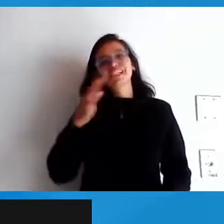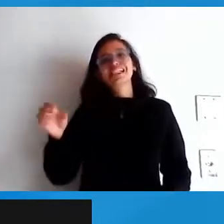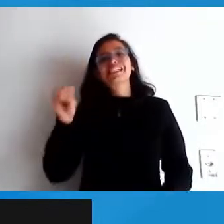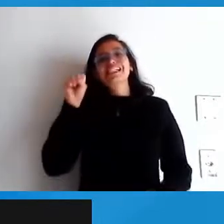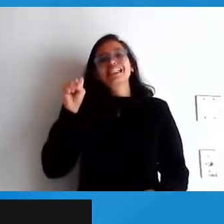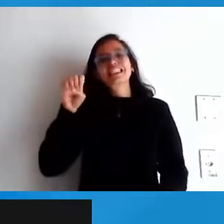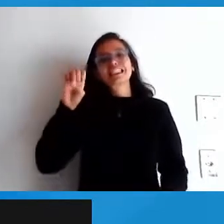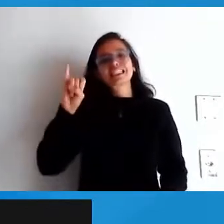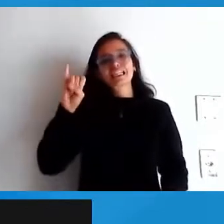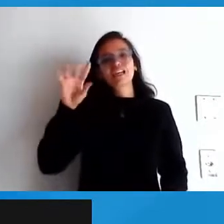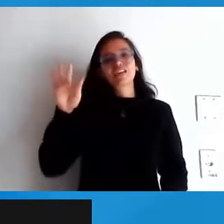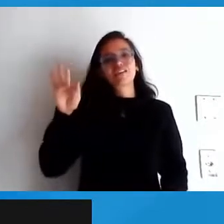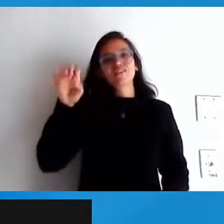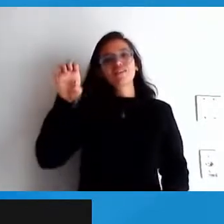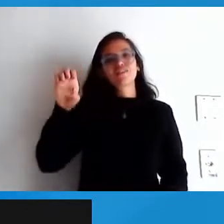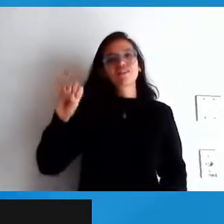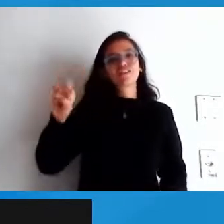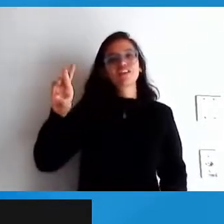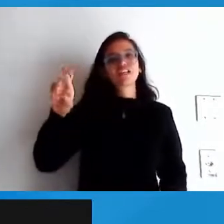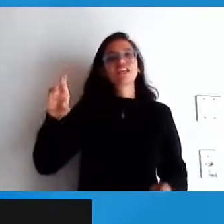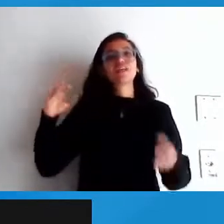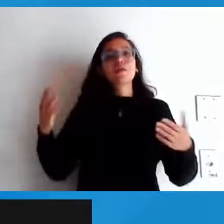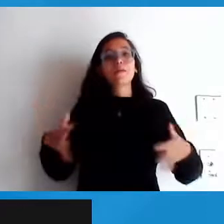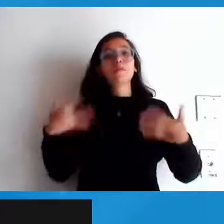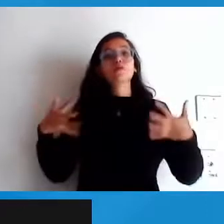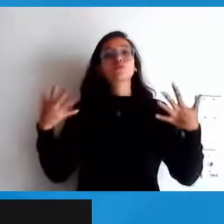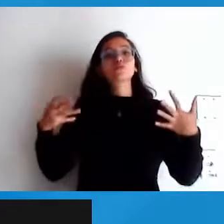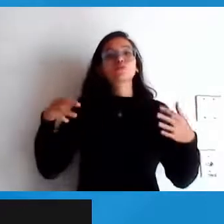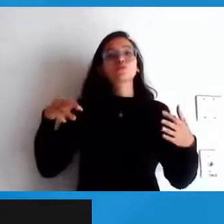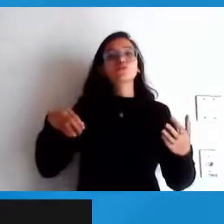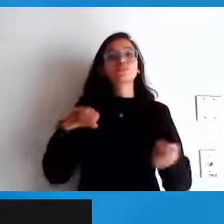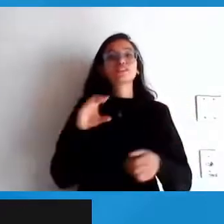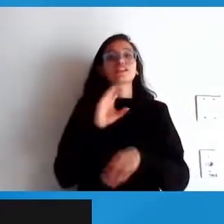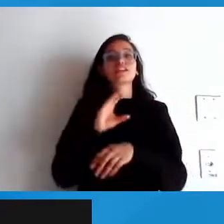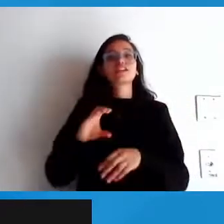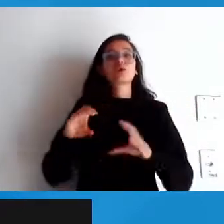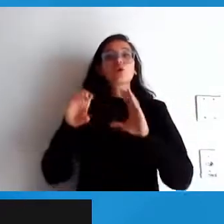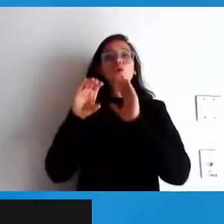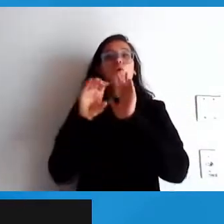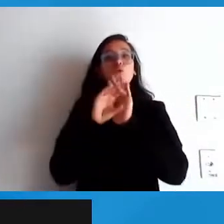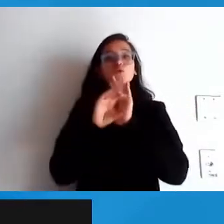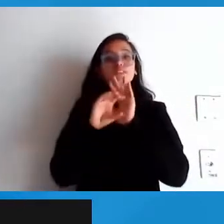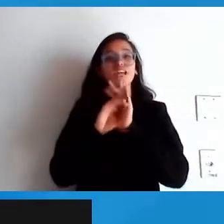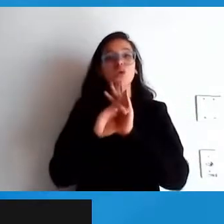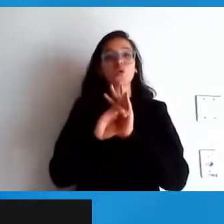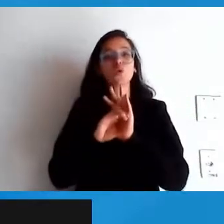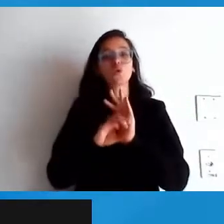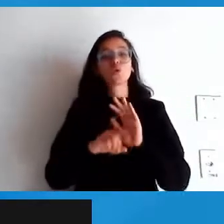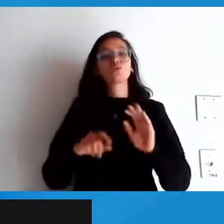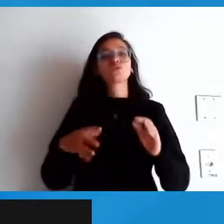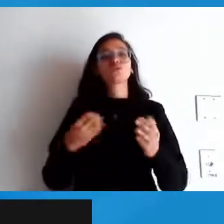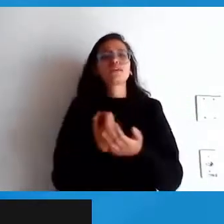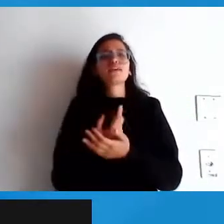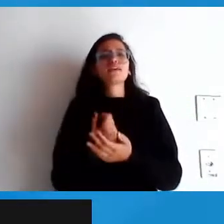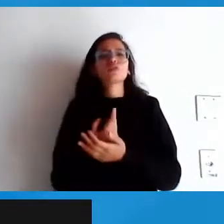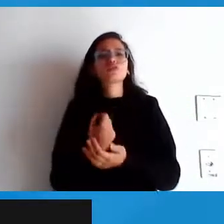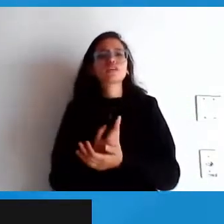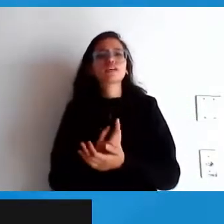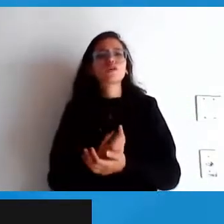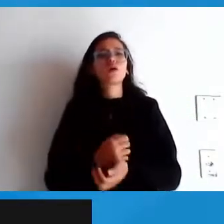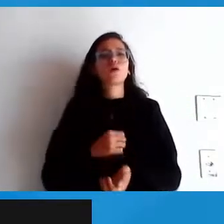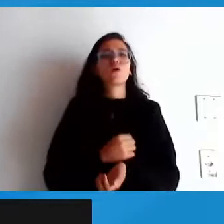produzir algum material como um curso por exemplo isso tem que ser gratuito e os que cobram e os que cobram são